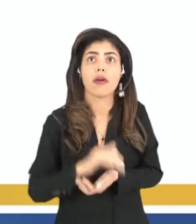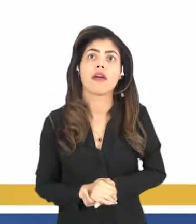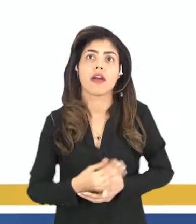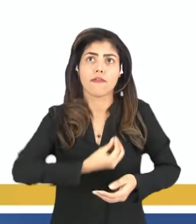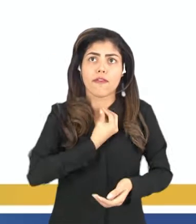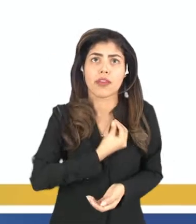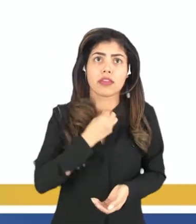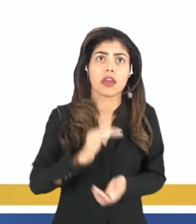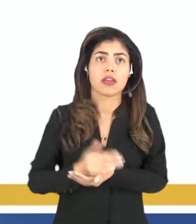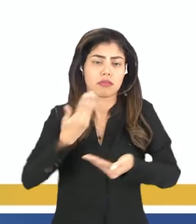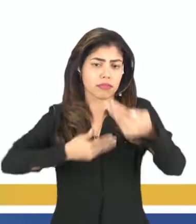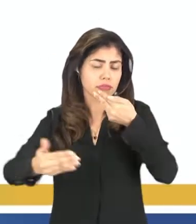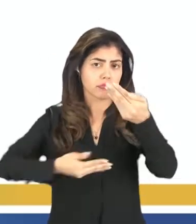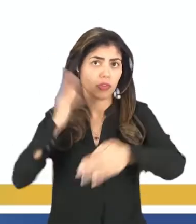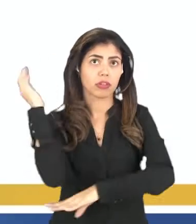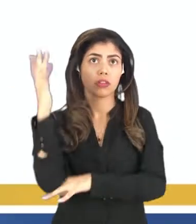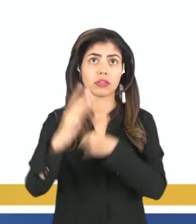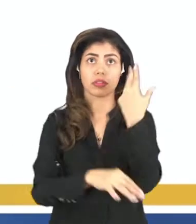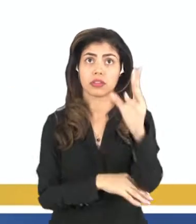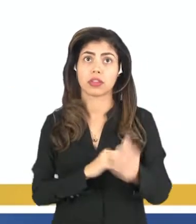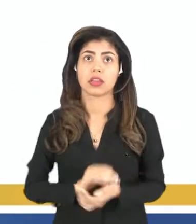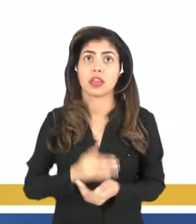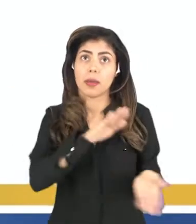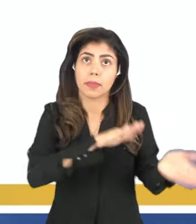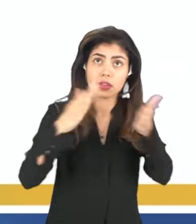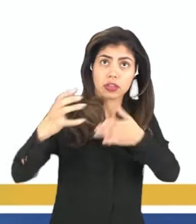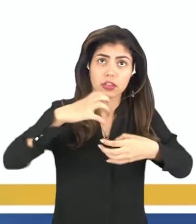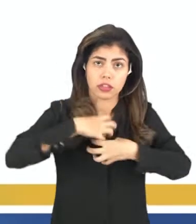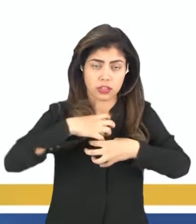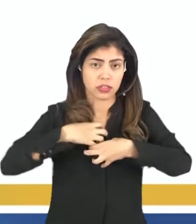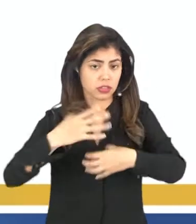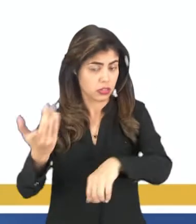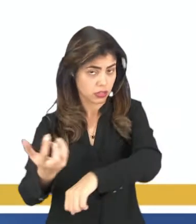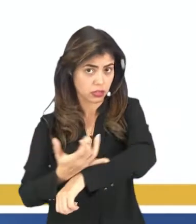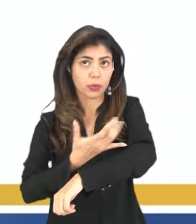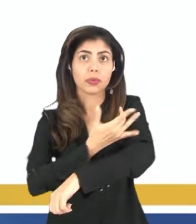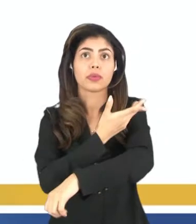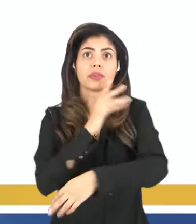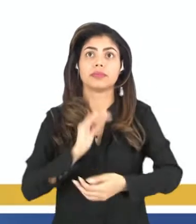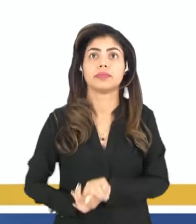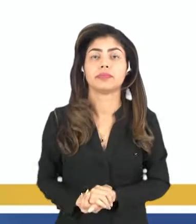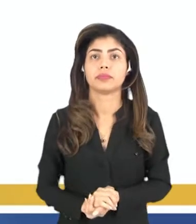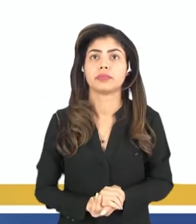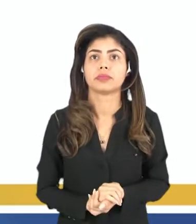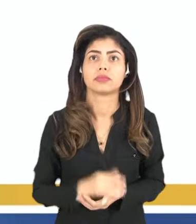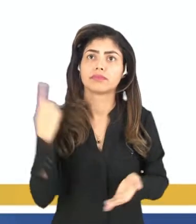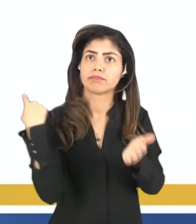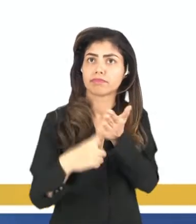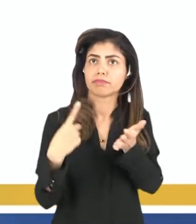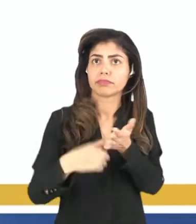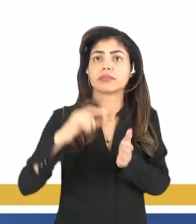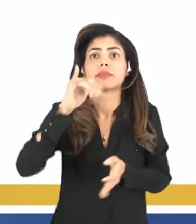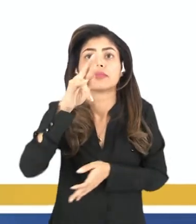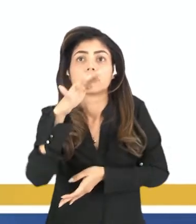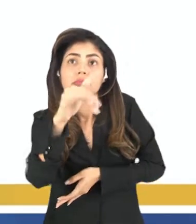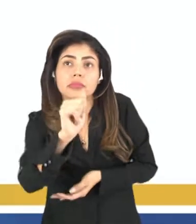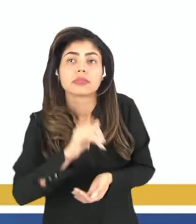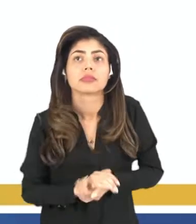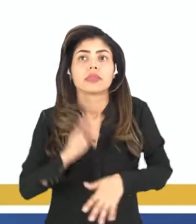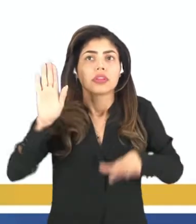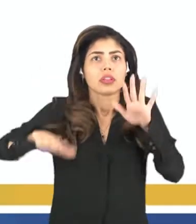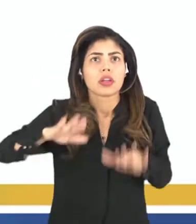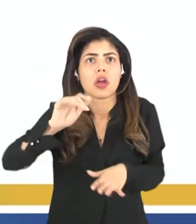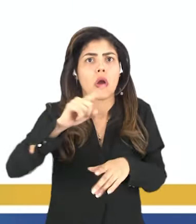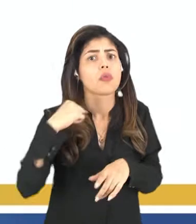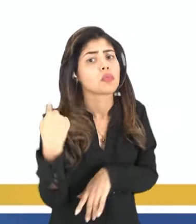vivenciadas em interação com a natureza, né? A partir das sensações e emoções. Sobre condições de incerteza em